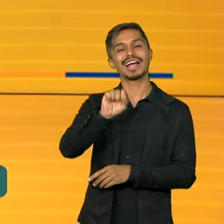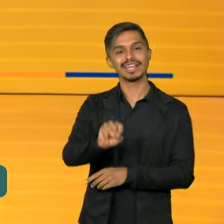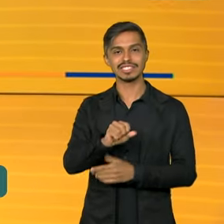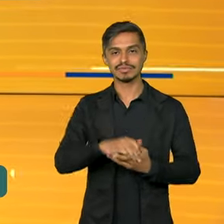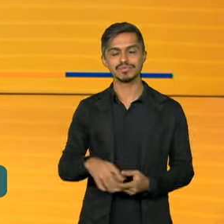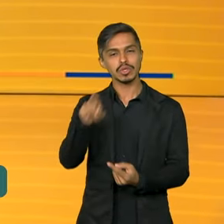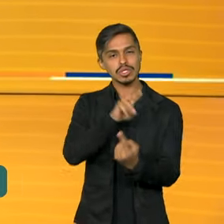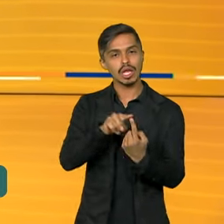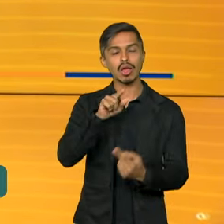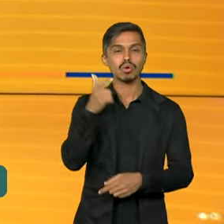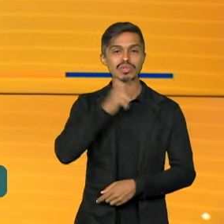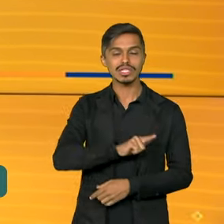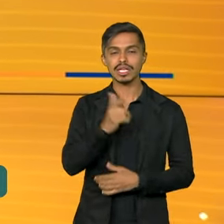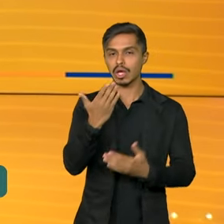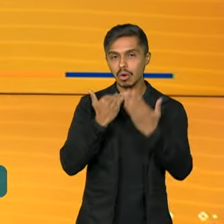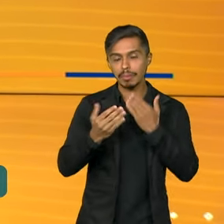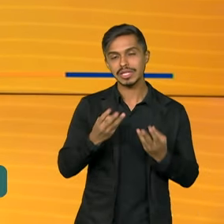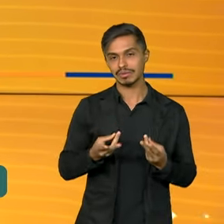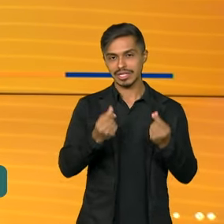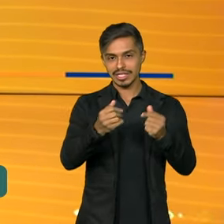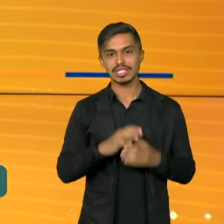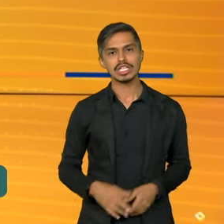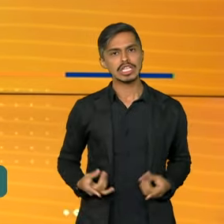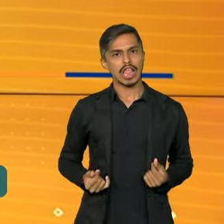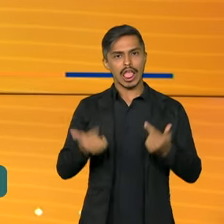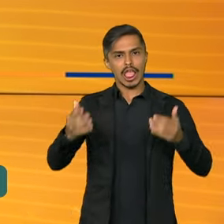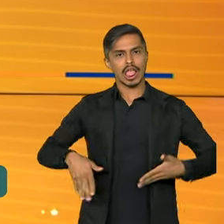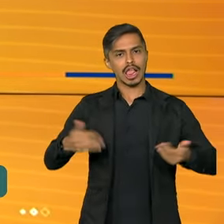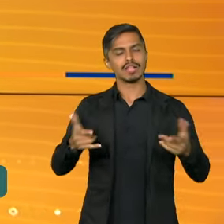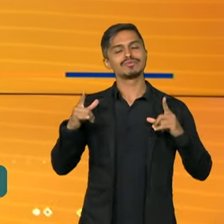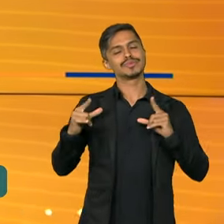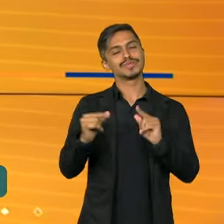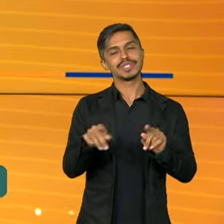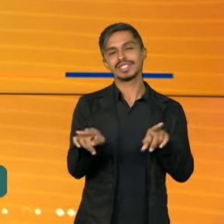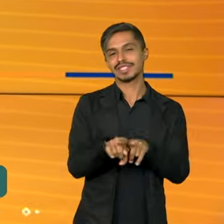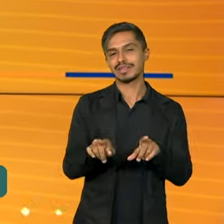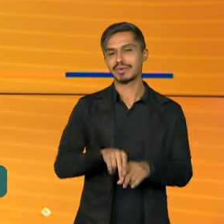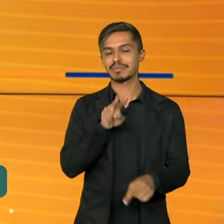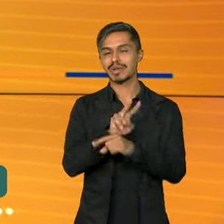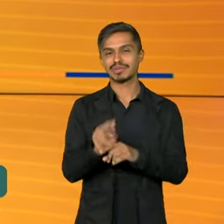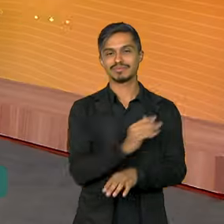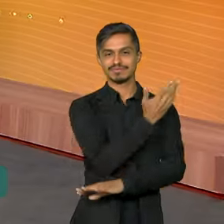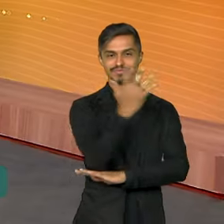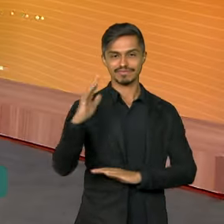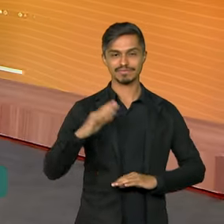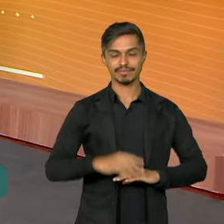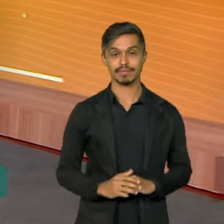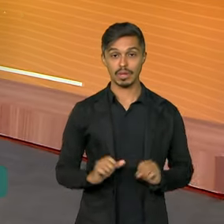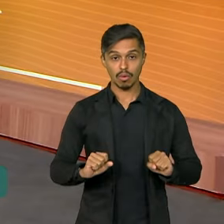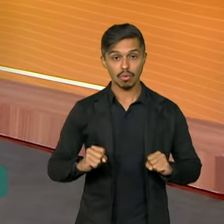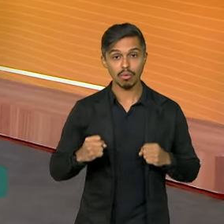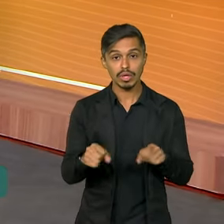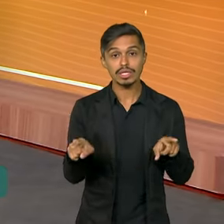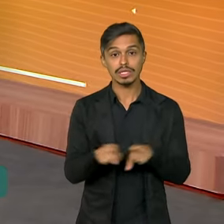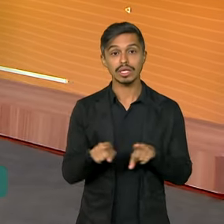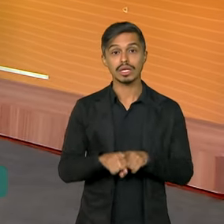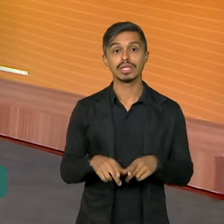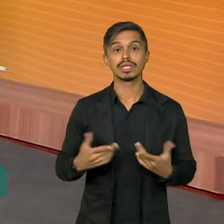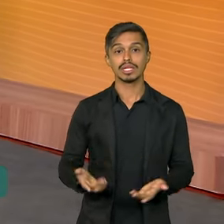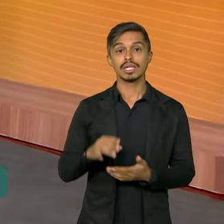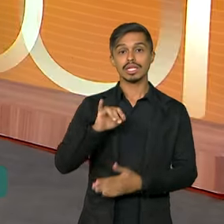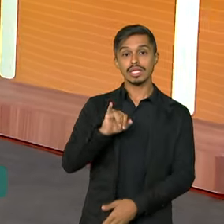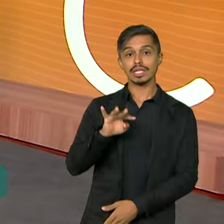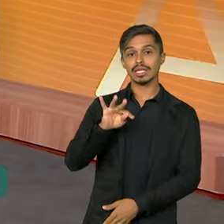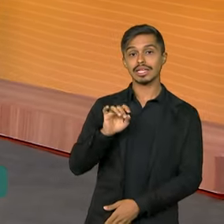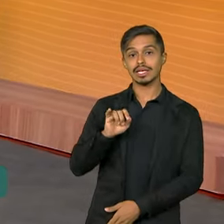alimento com qualidade, reduzindo gastos e preservando o meio ambiente. A ação conta ainda com a